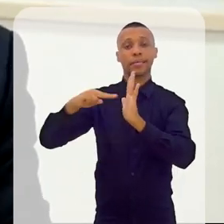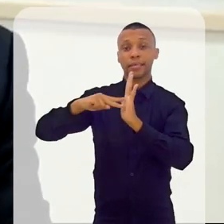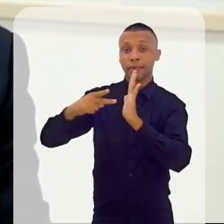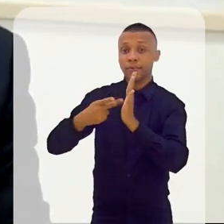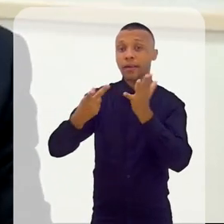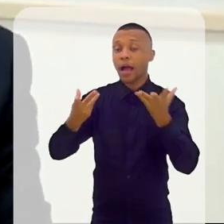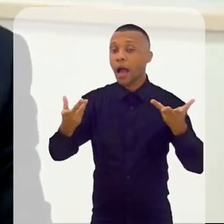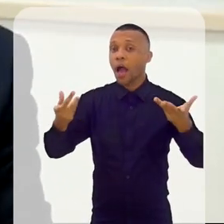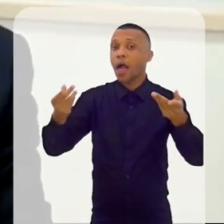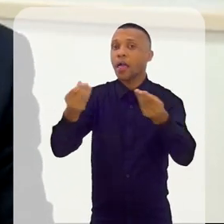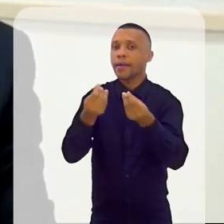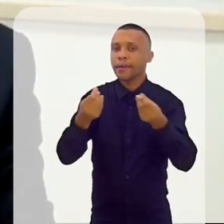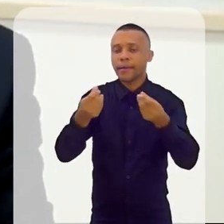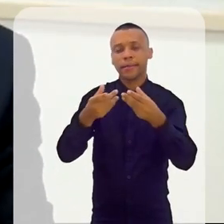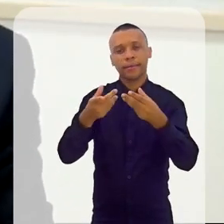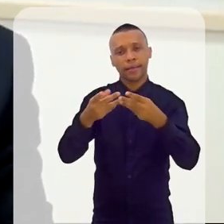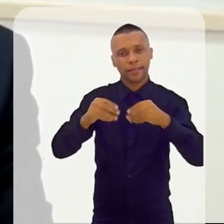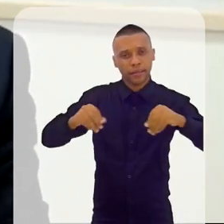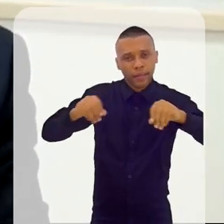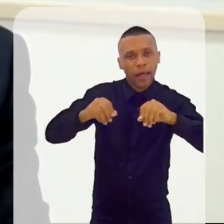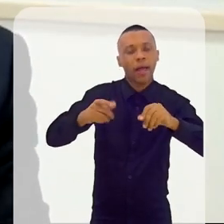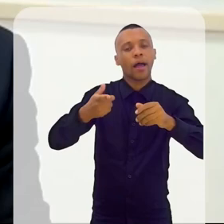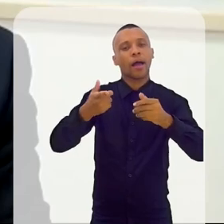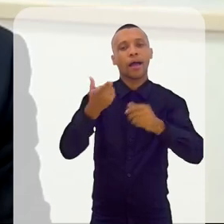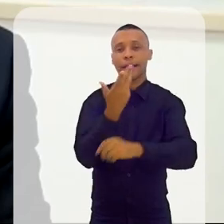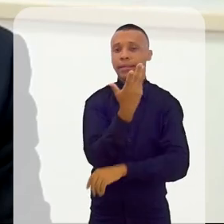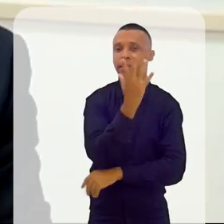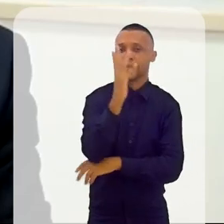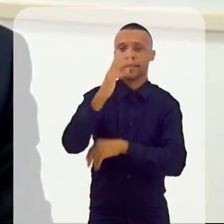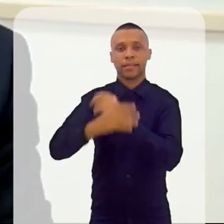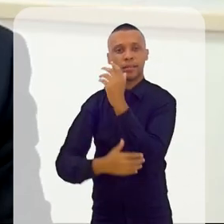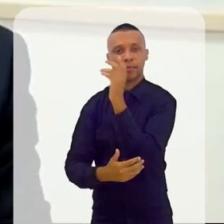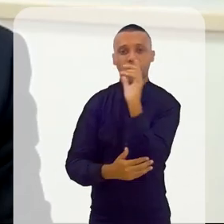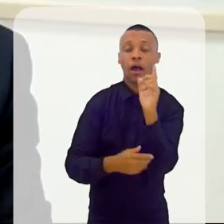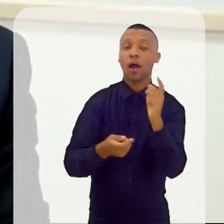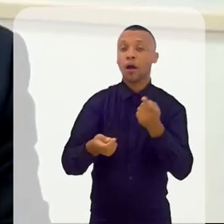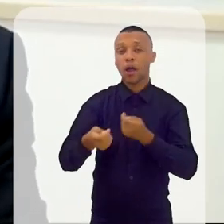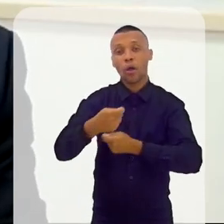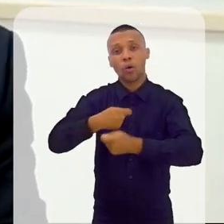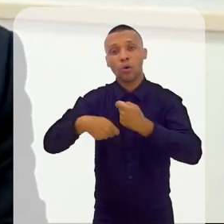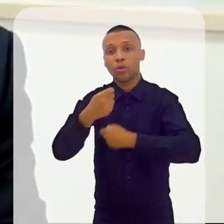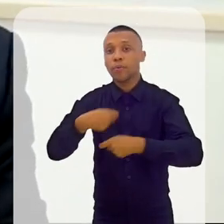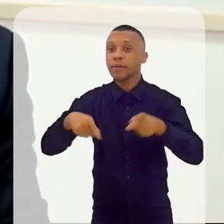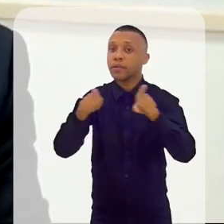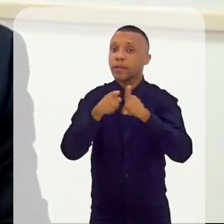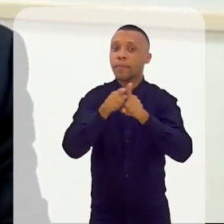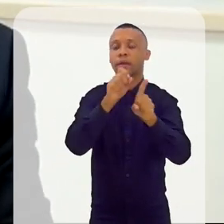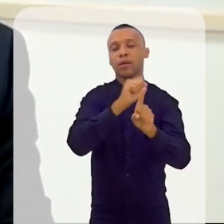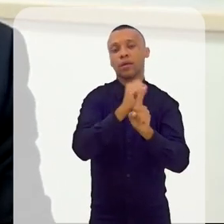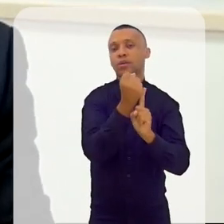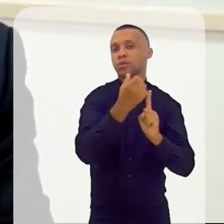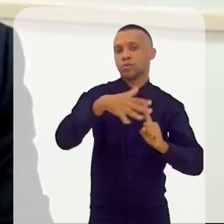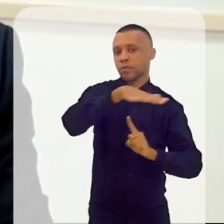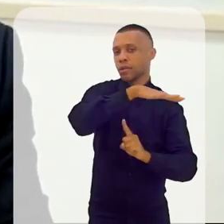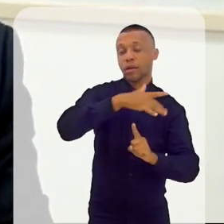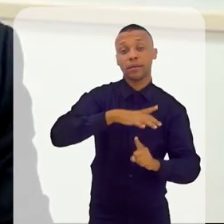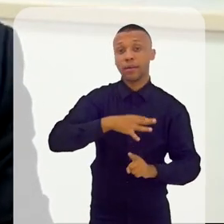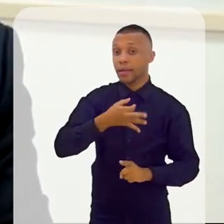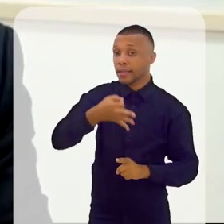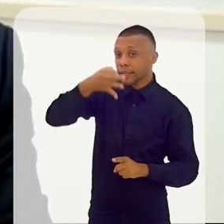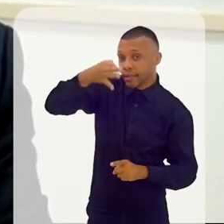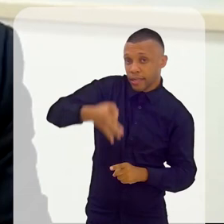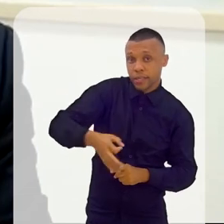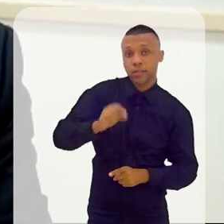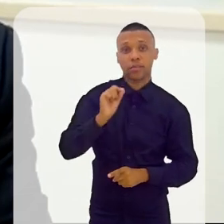da terra, riqueza cultural, econômica, e principalmente social de um povo. Tanto eu tenho a